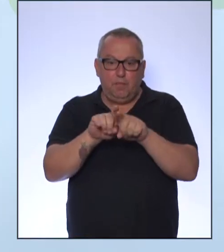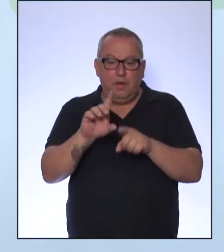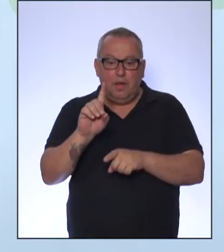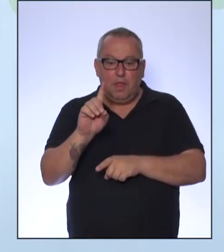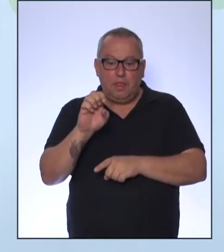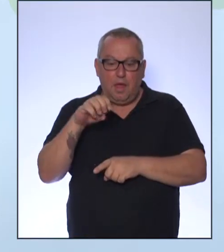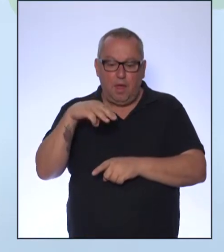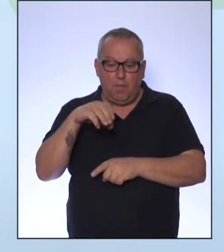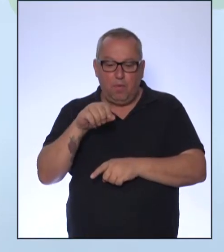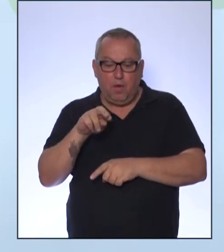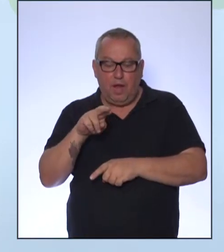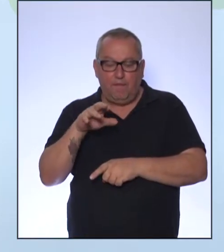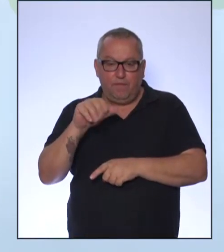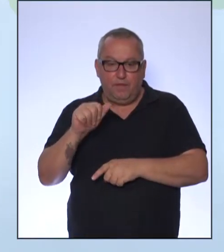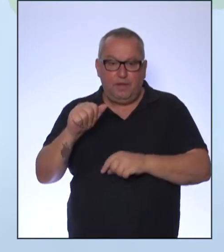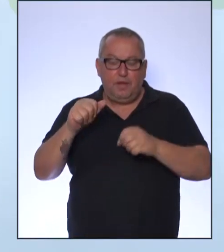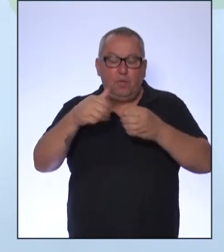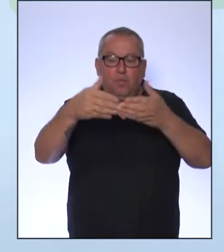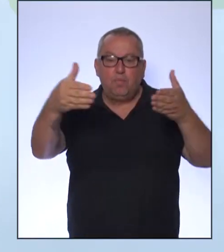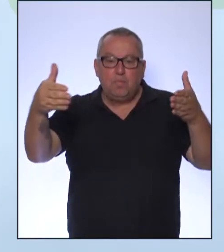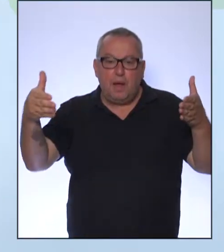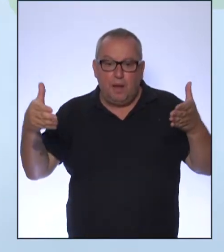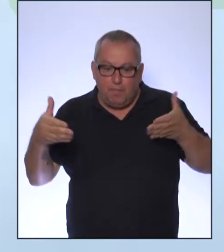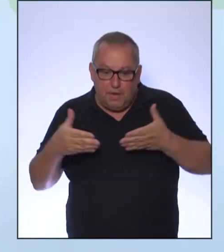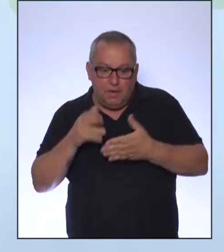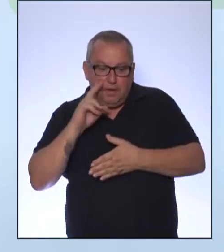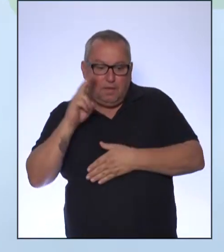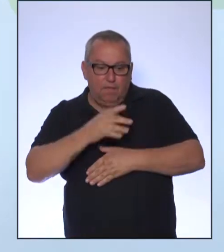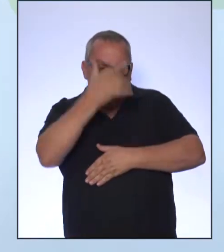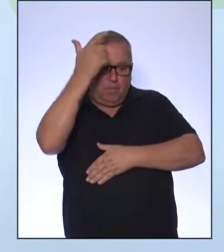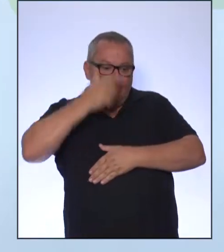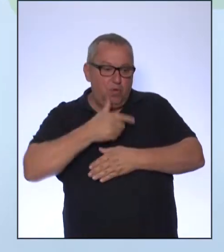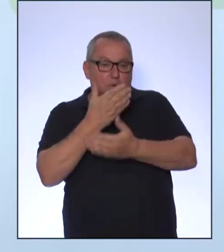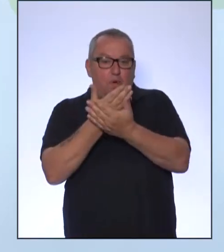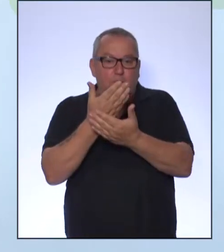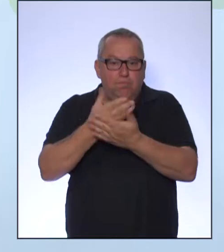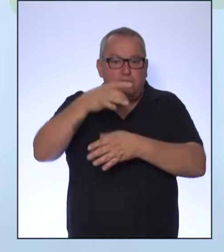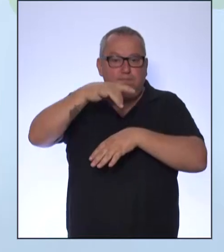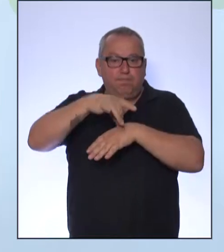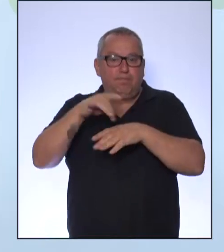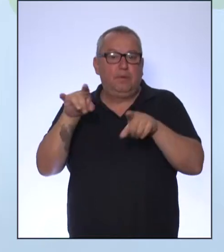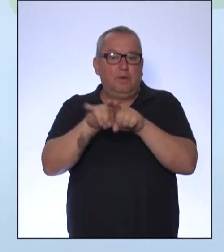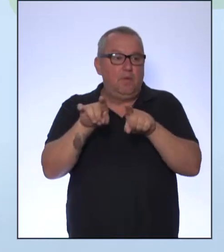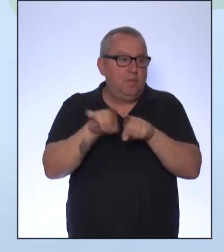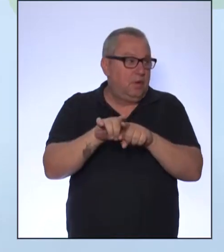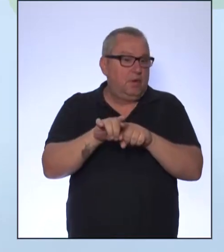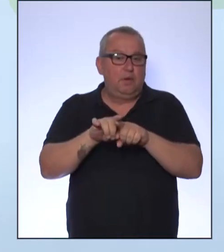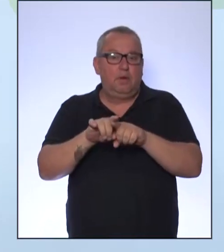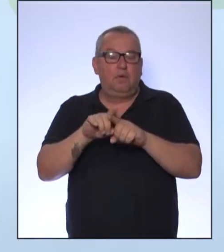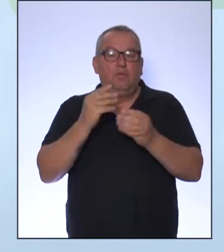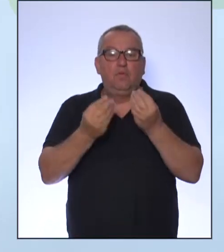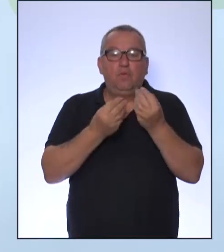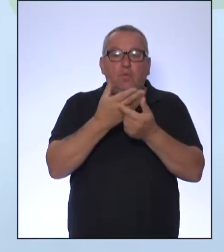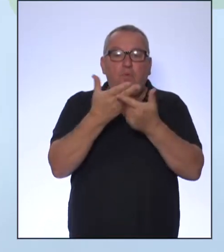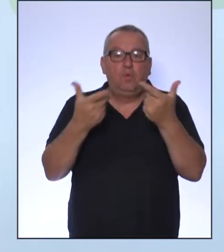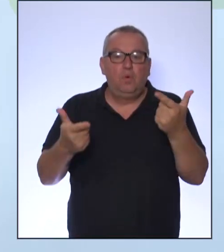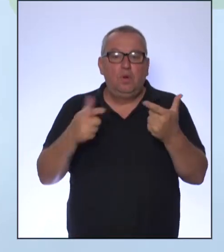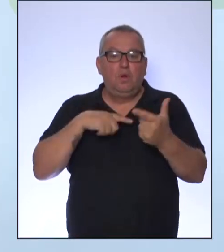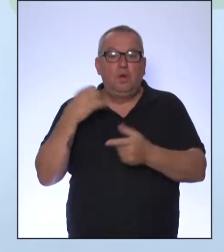que estuda as populações humanas, a partir de componentes